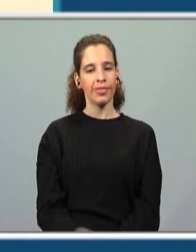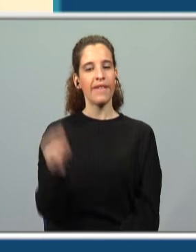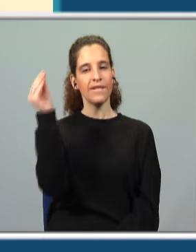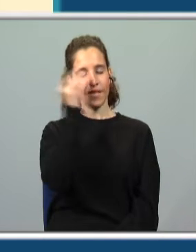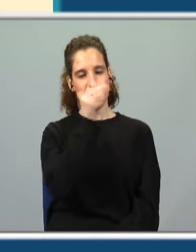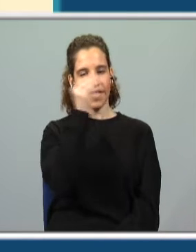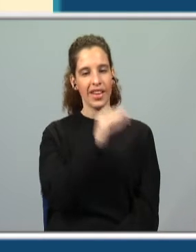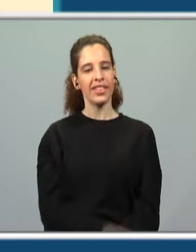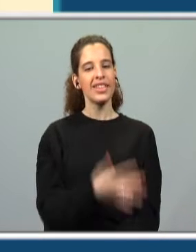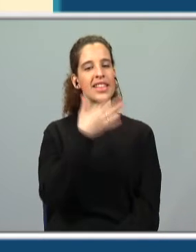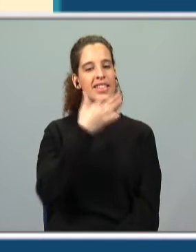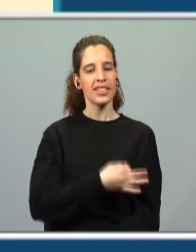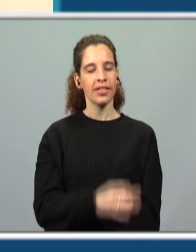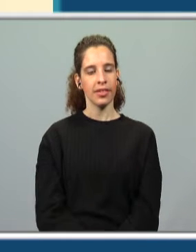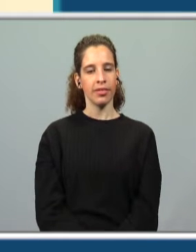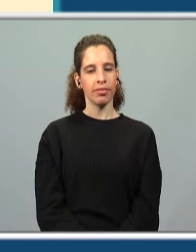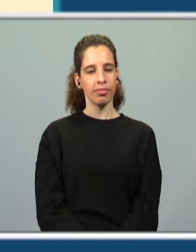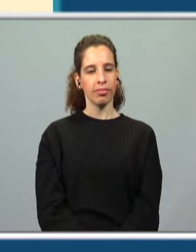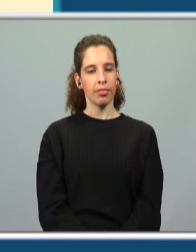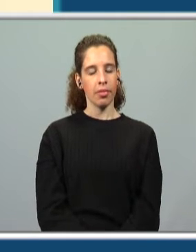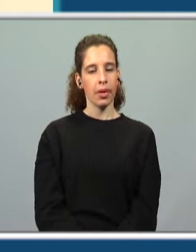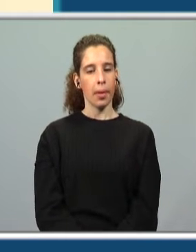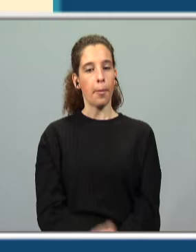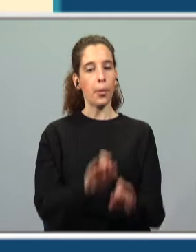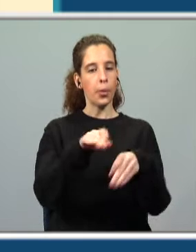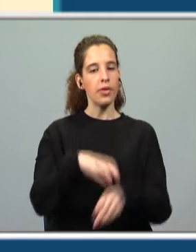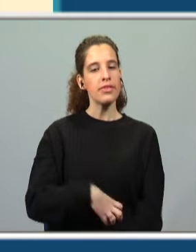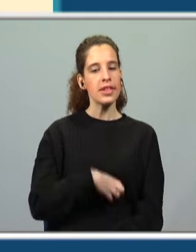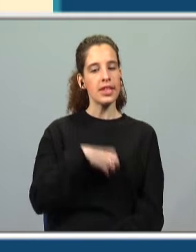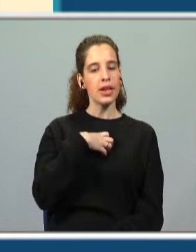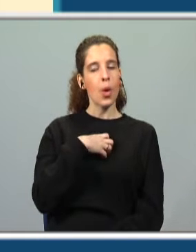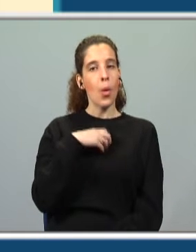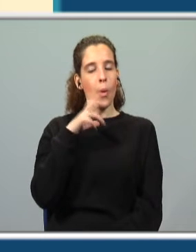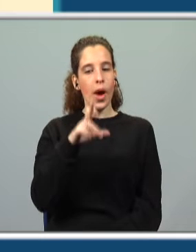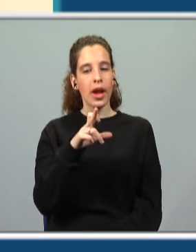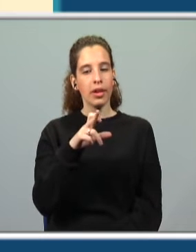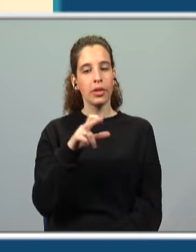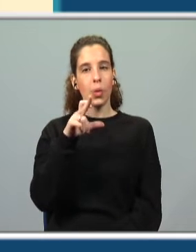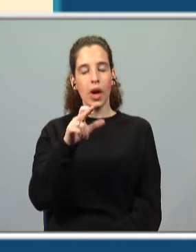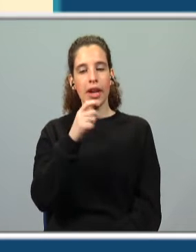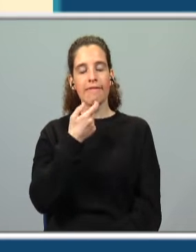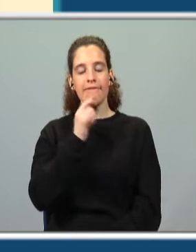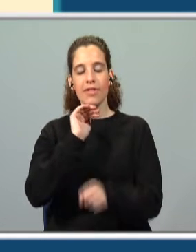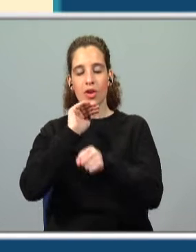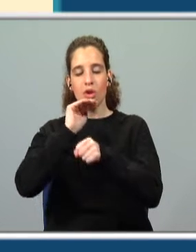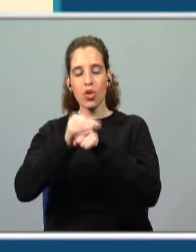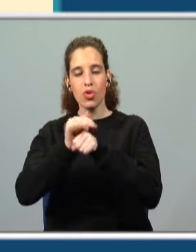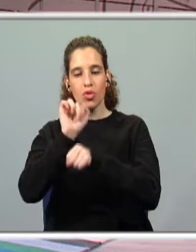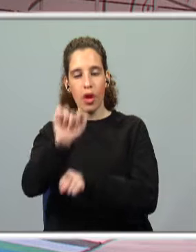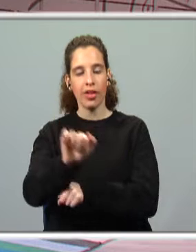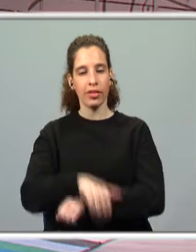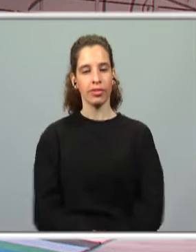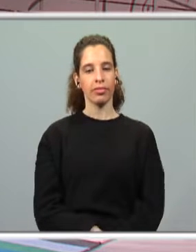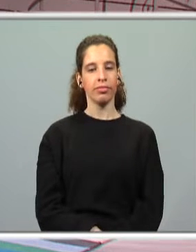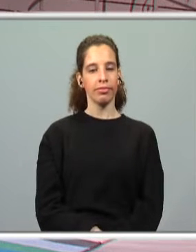Falsa. Acertámos. É falso. Por fim, sentiu o R. O R de rocha.